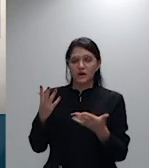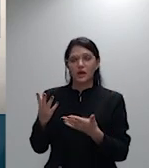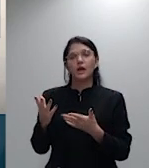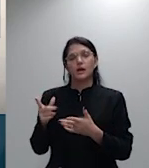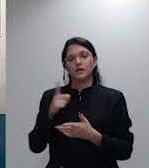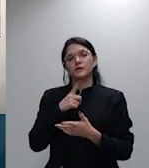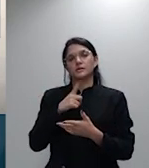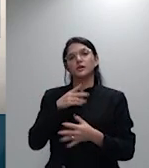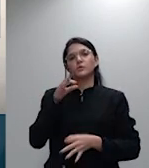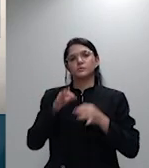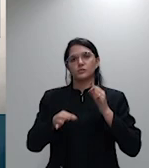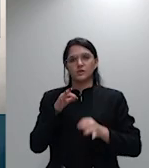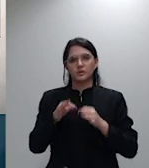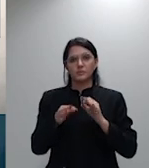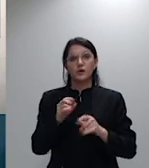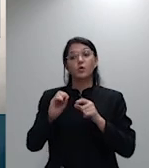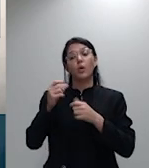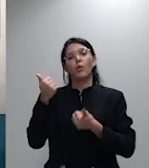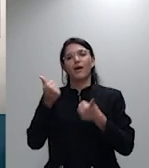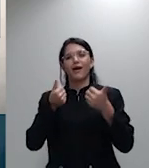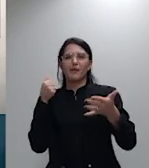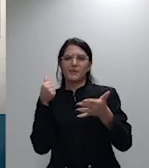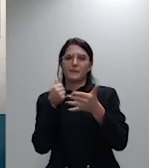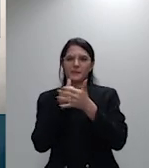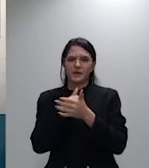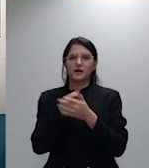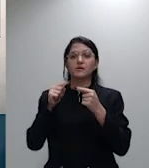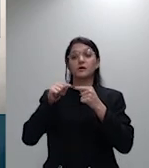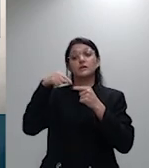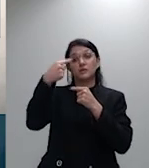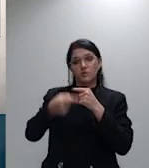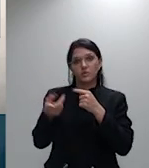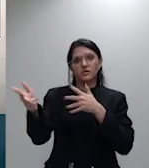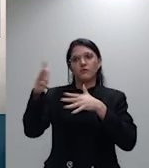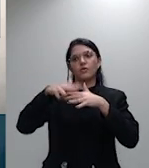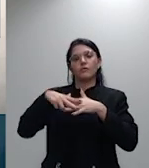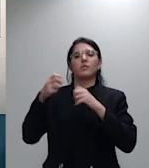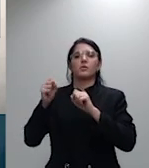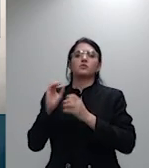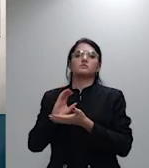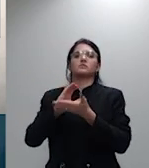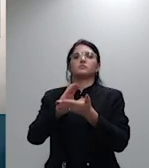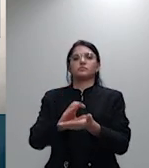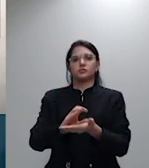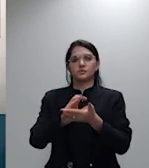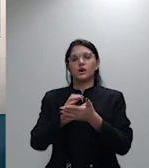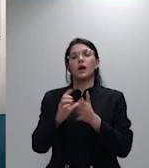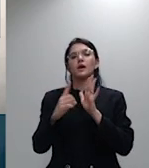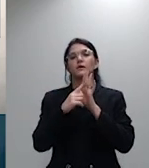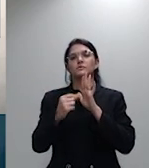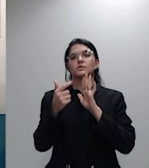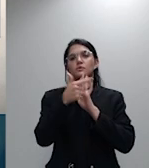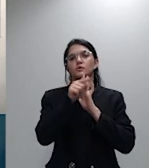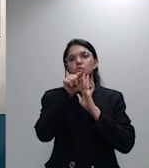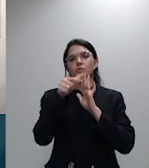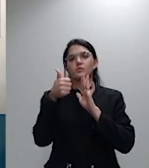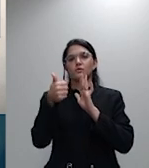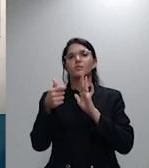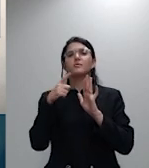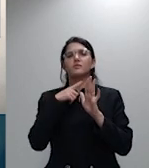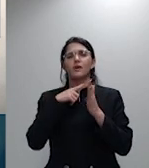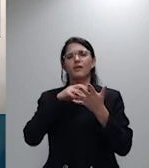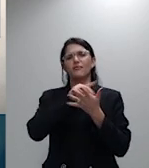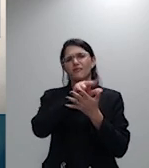ou sucessores do falecido e cito 2.1 a diversos precedentes aqui da lavra de diversos